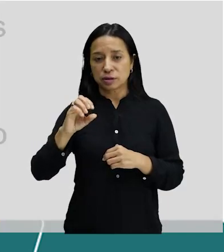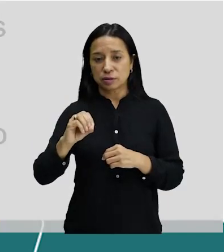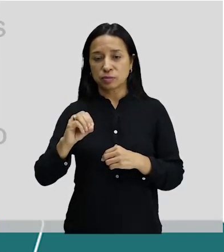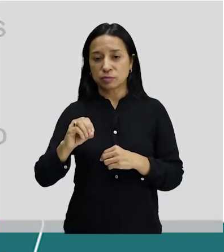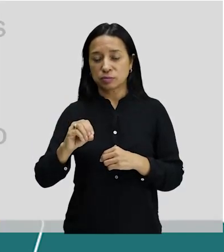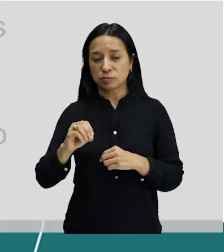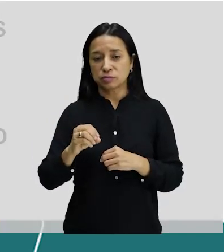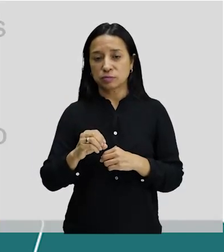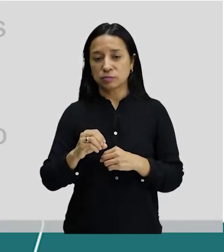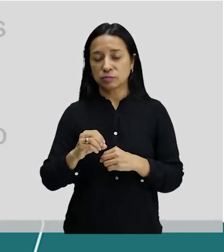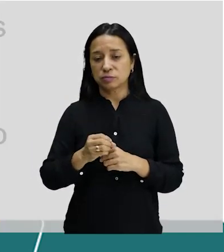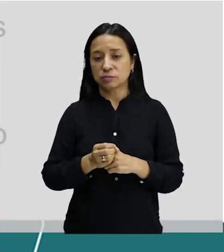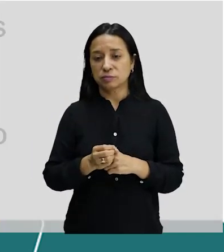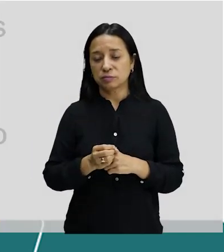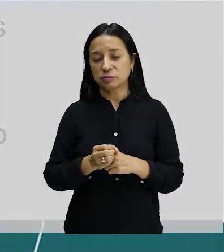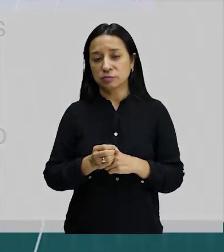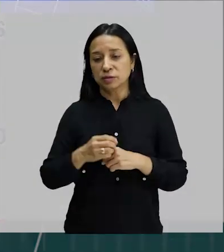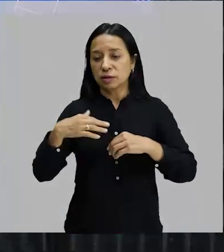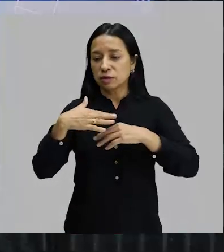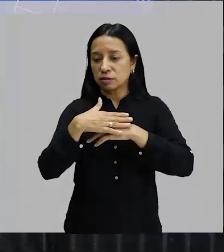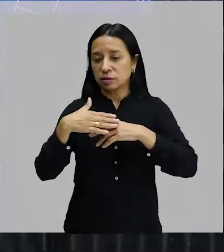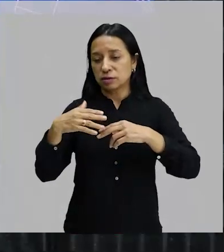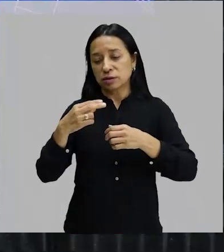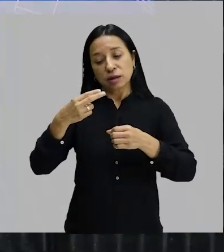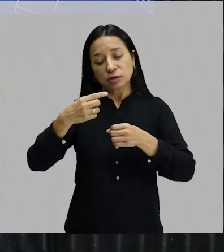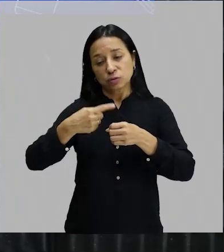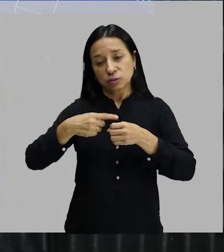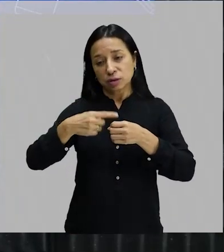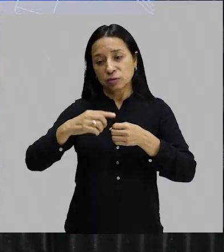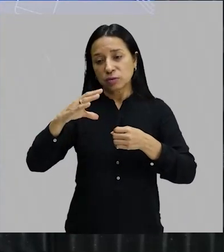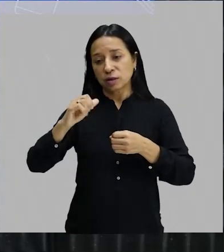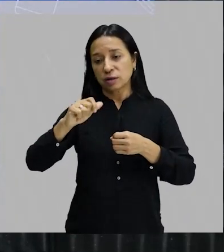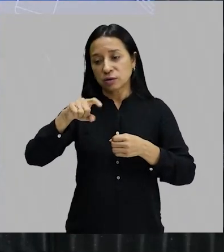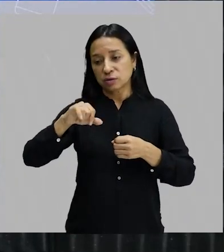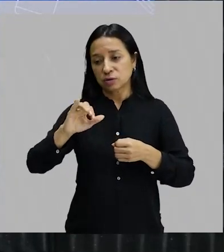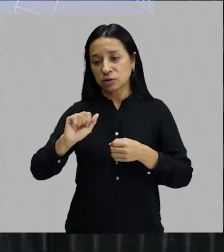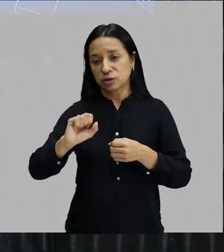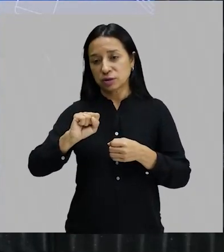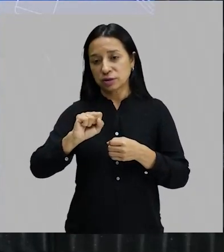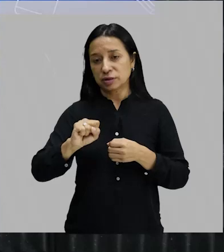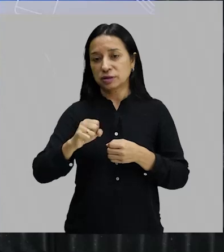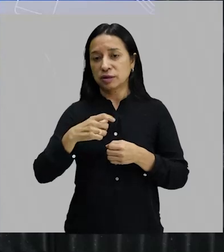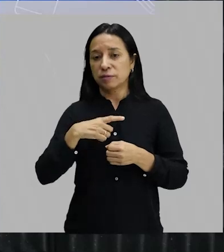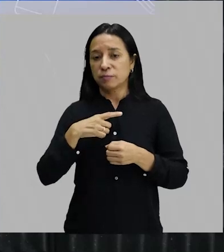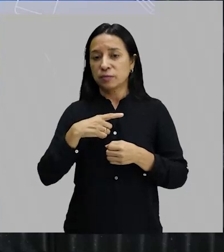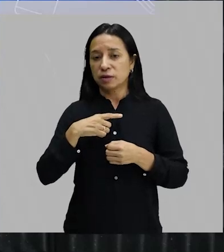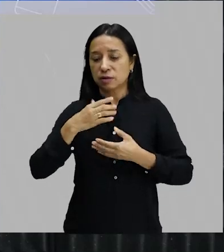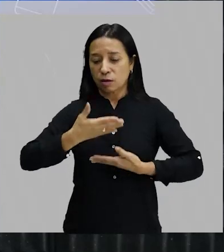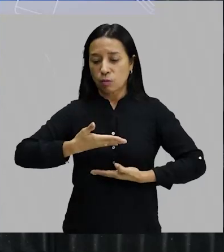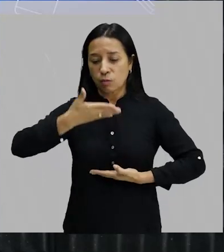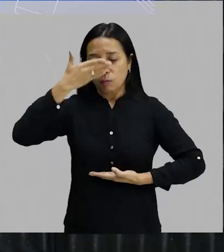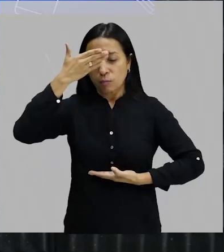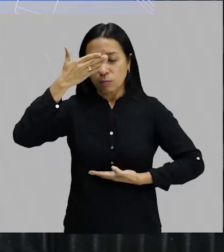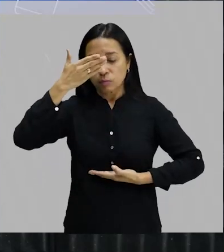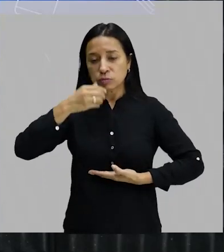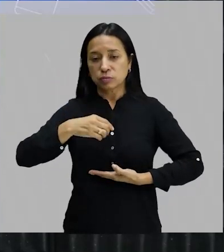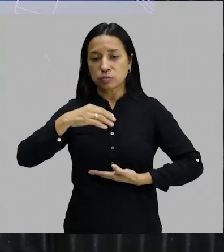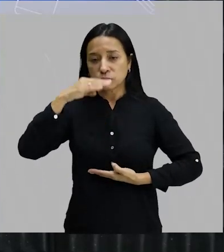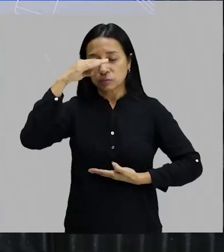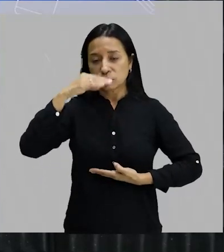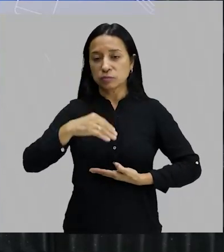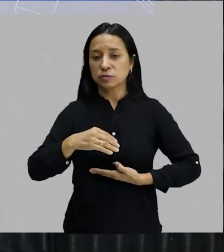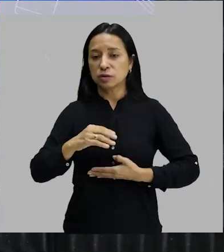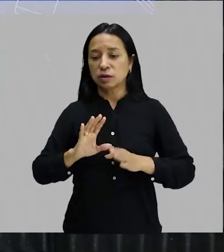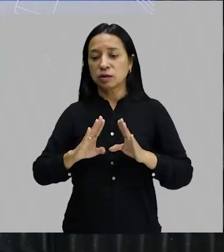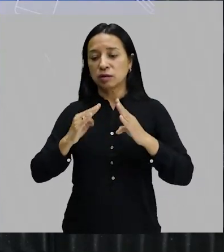caxiense, que foi precursor da Semana de Arte Moderna. Ele tem um busto aqui em São Luís, da Praça Antônio Lobo, que fica em frente à